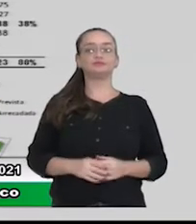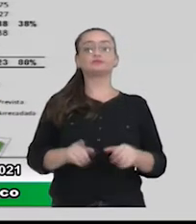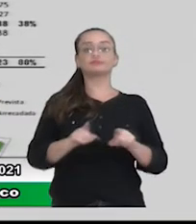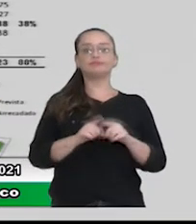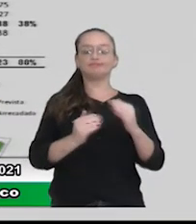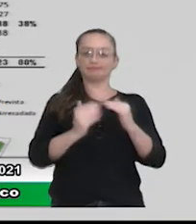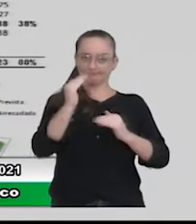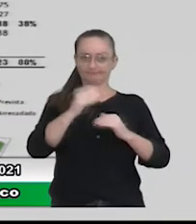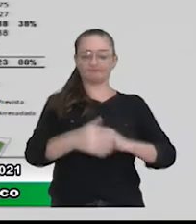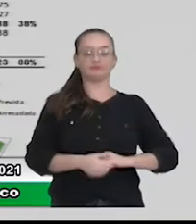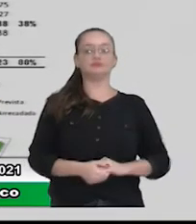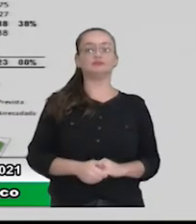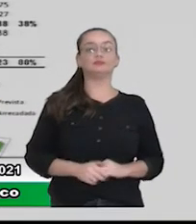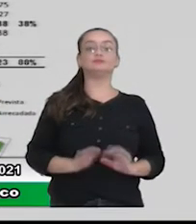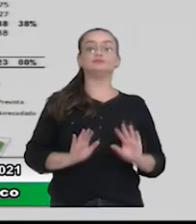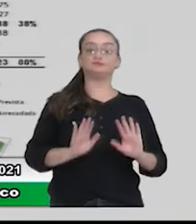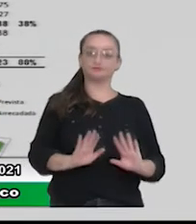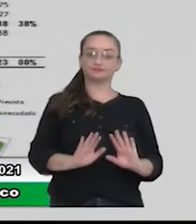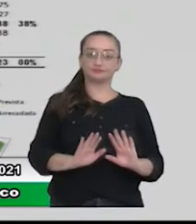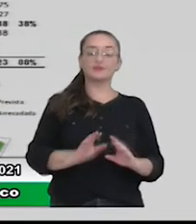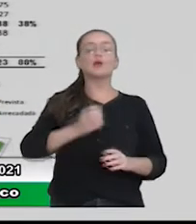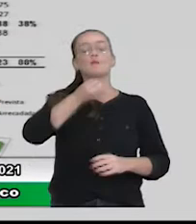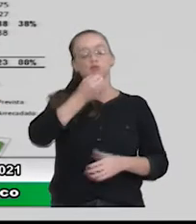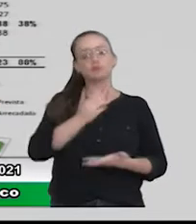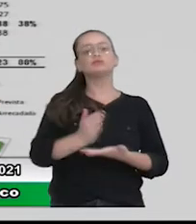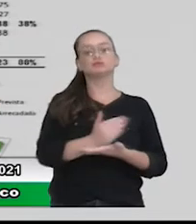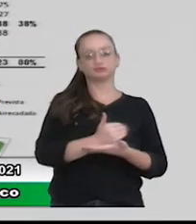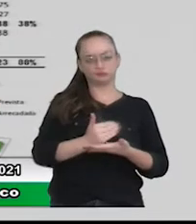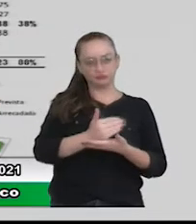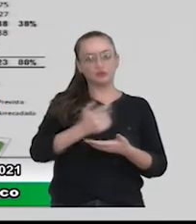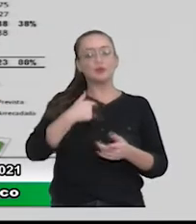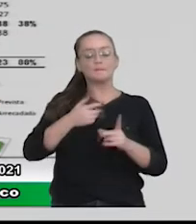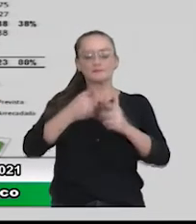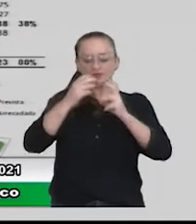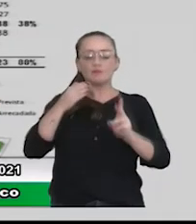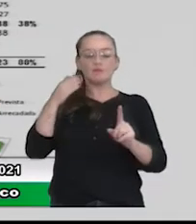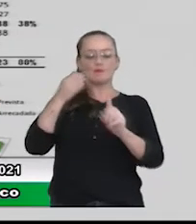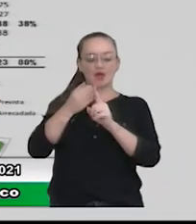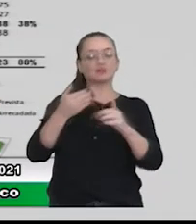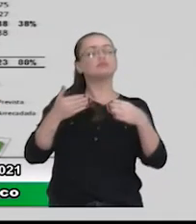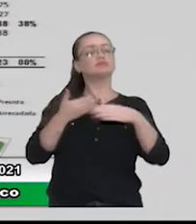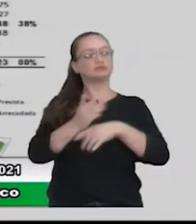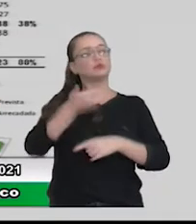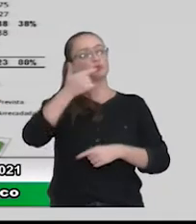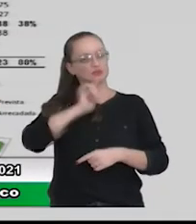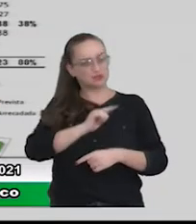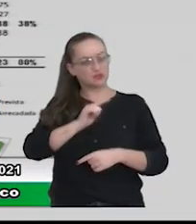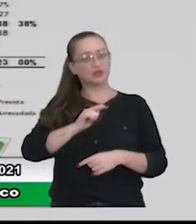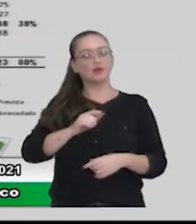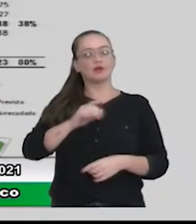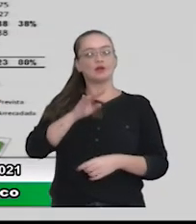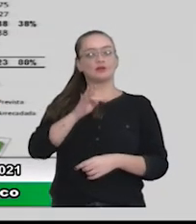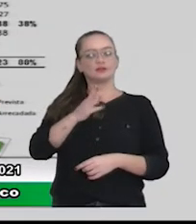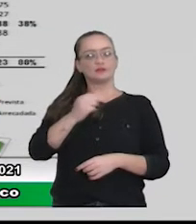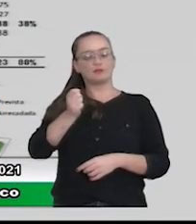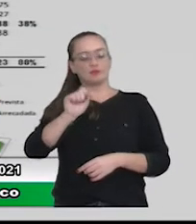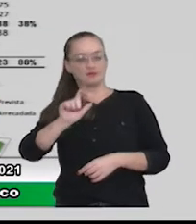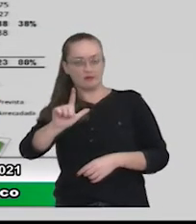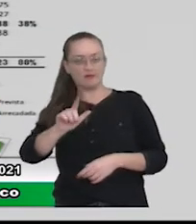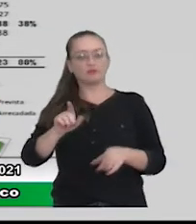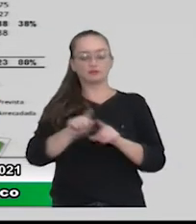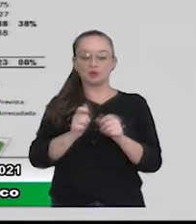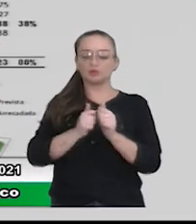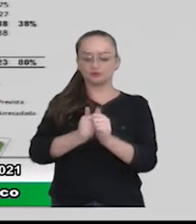superou. Mas, assim, é uma boa arrecadação. A gente considera a meta cumprida. O Tribunal de Contas acompanha com a gente também. E a única